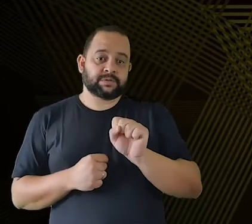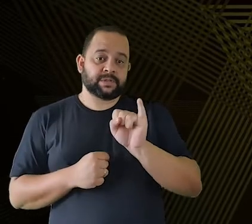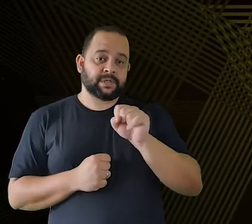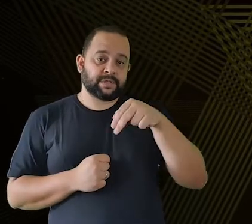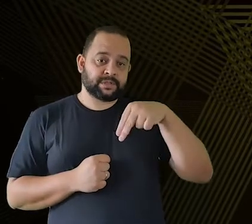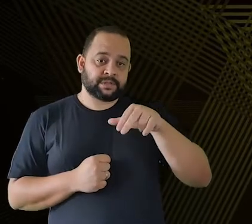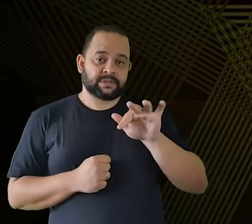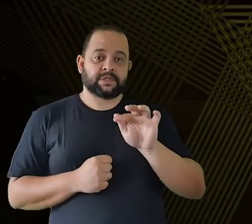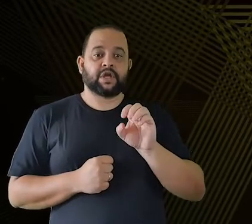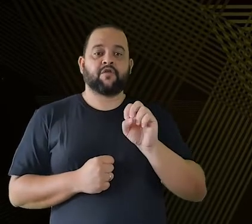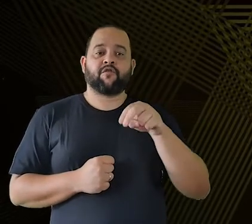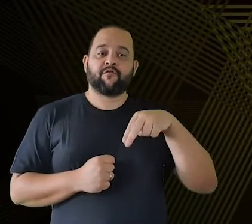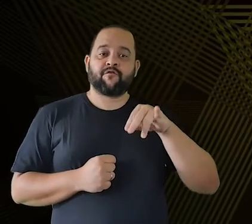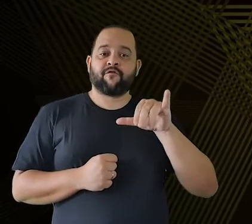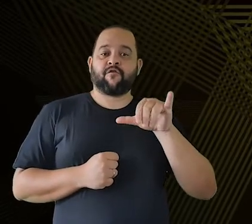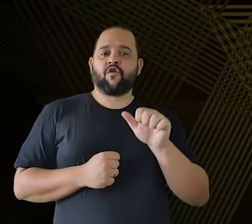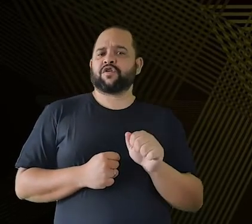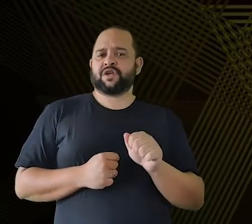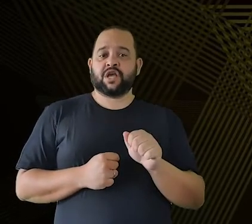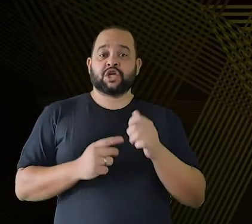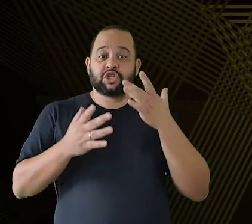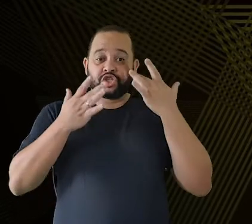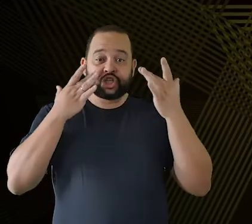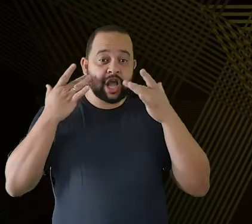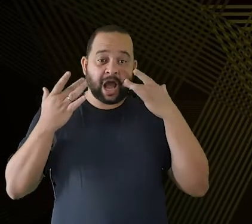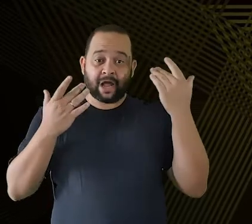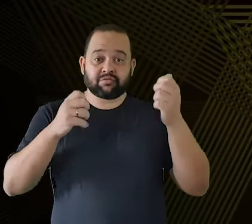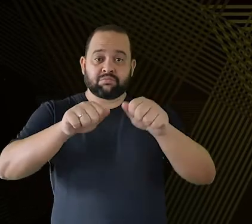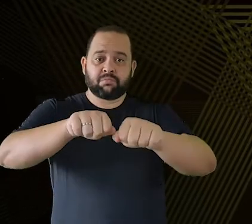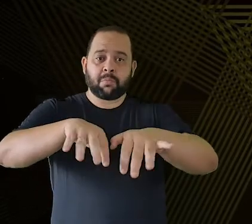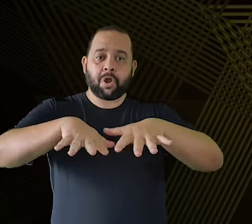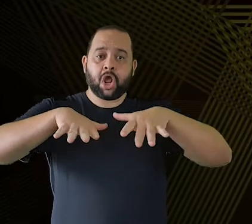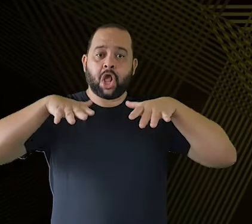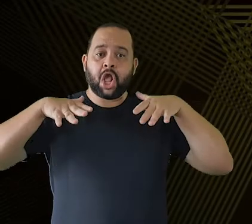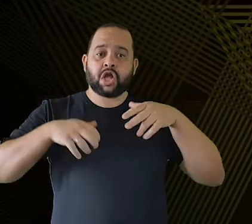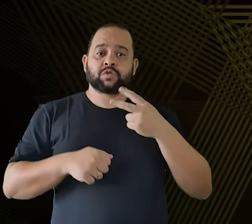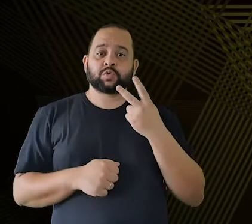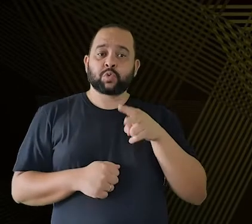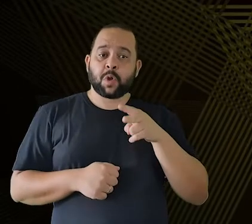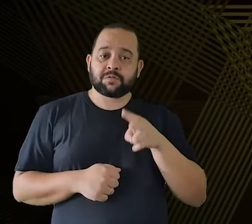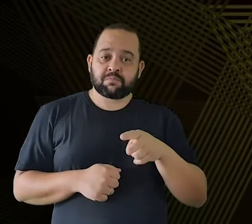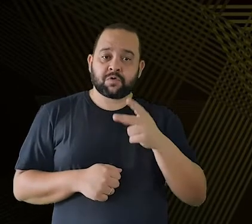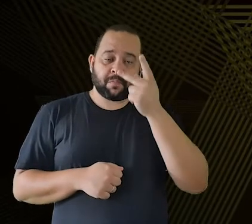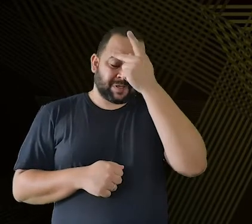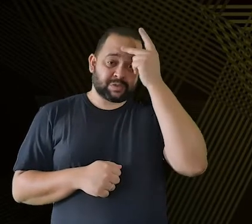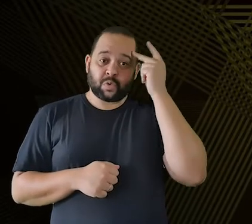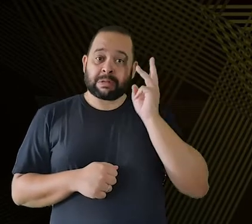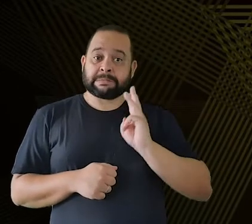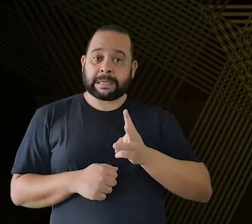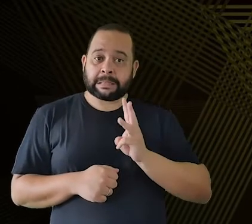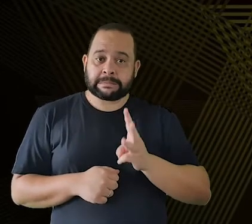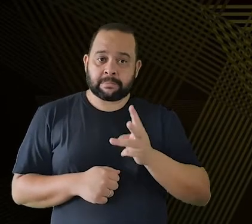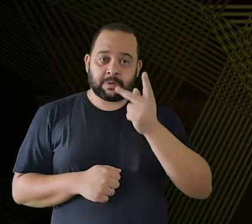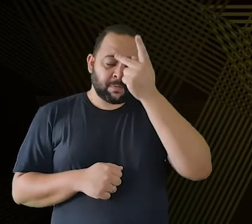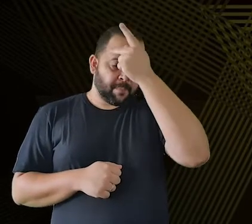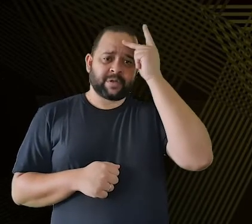música sinfônica. Então, nos grandes teatros, nas grandes salas, para duas, três mil pessoas, a gente tem as grandes formações orquestrais, as